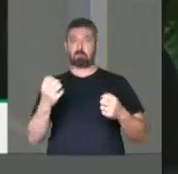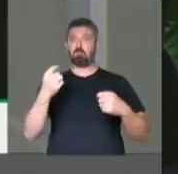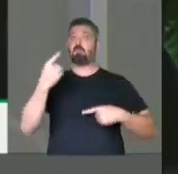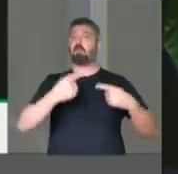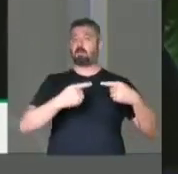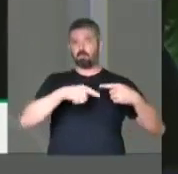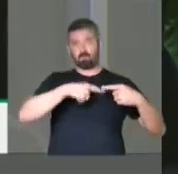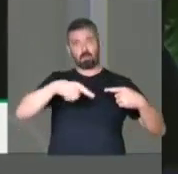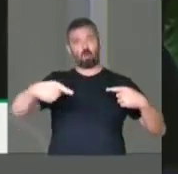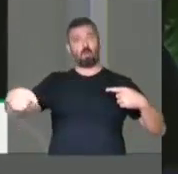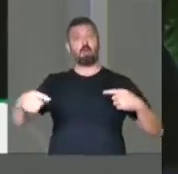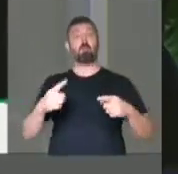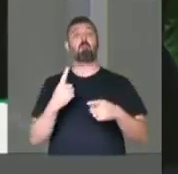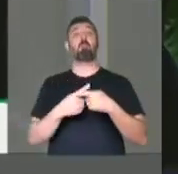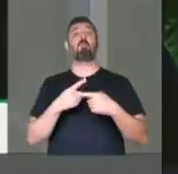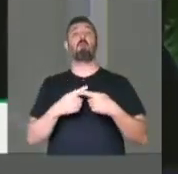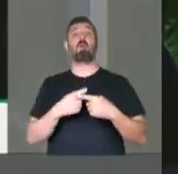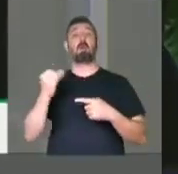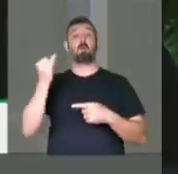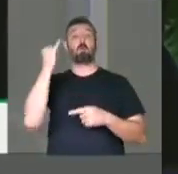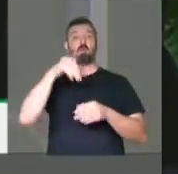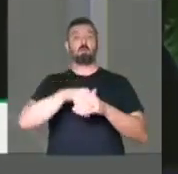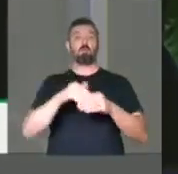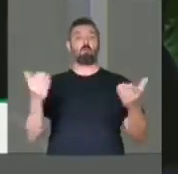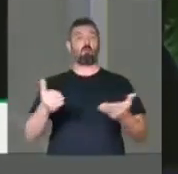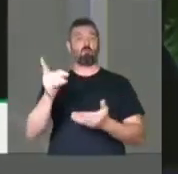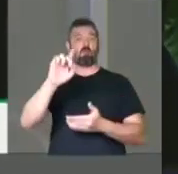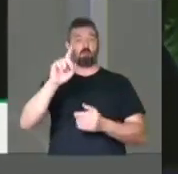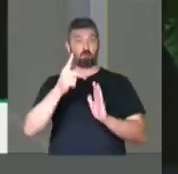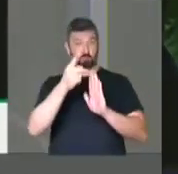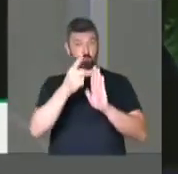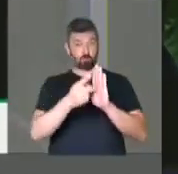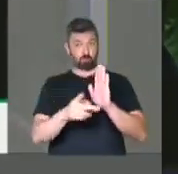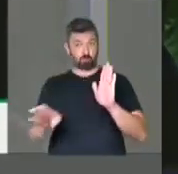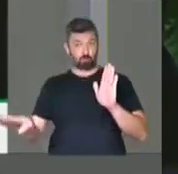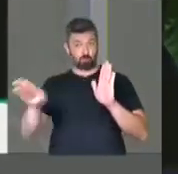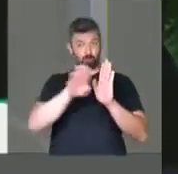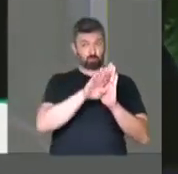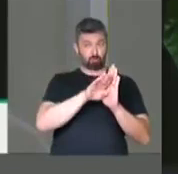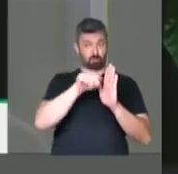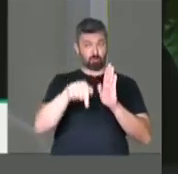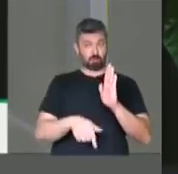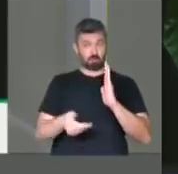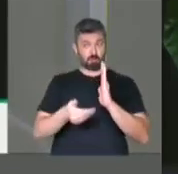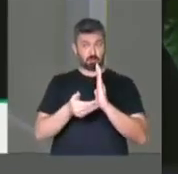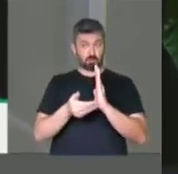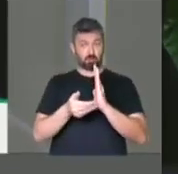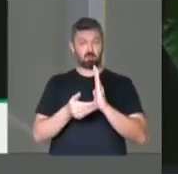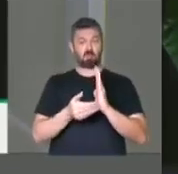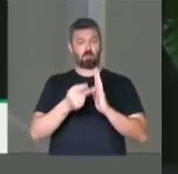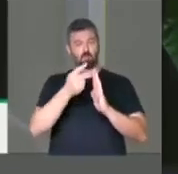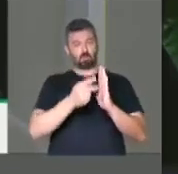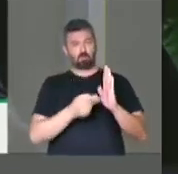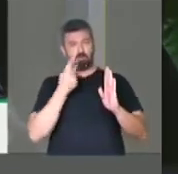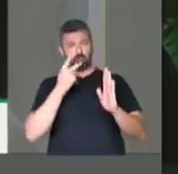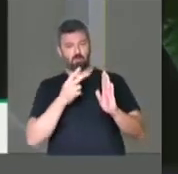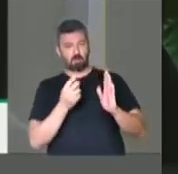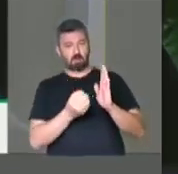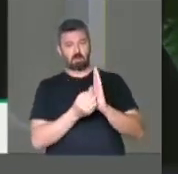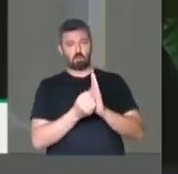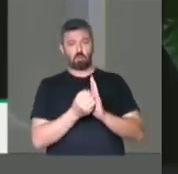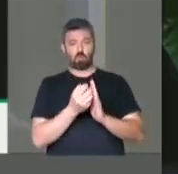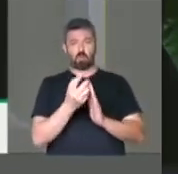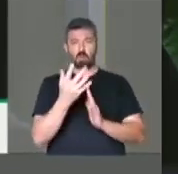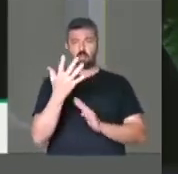tempo aqui. Por que é importante a retirada de pauta? O projeto que chegou nessa casa, ele é um projeto que trata de uma quantidade